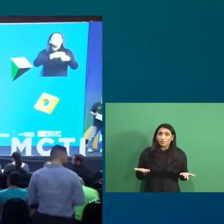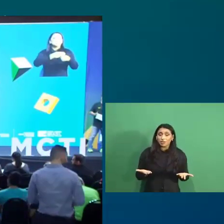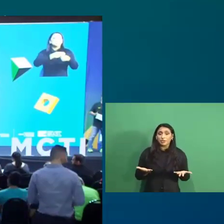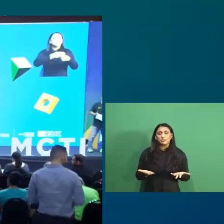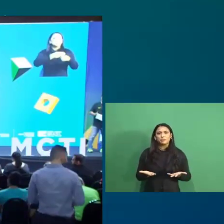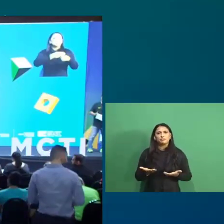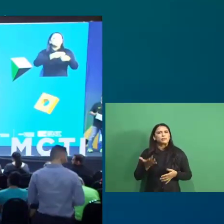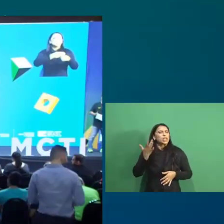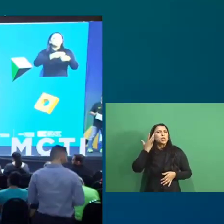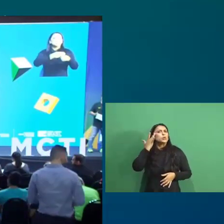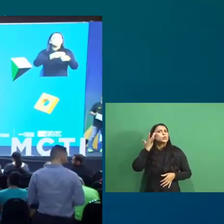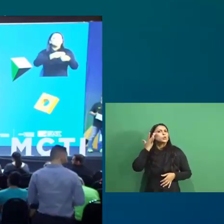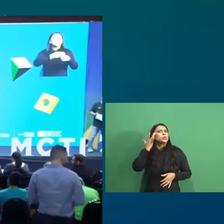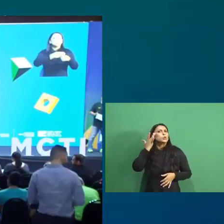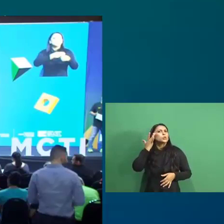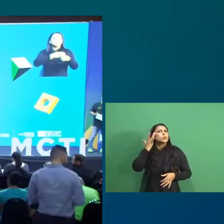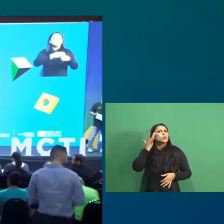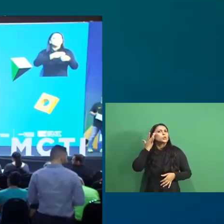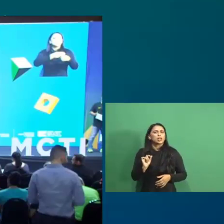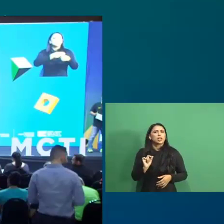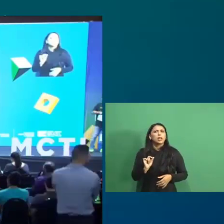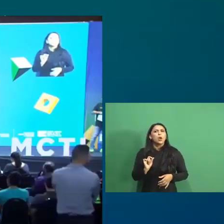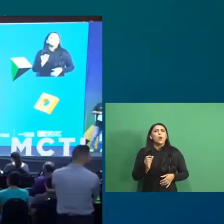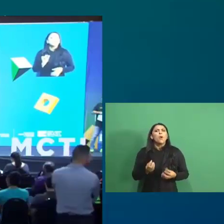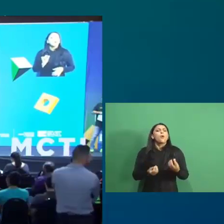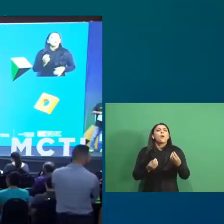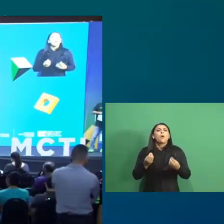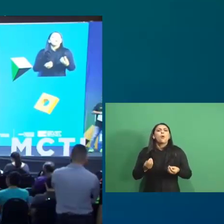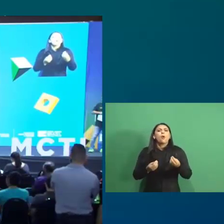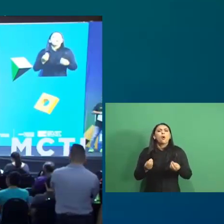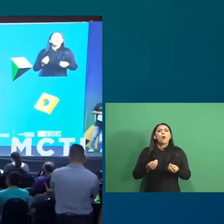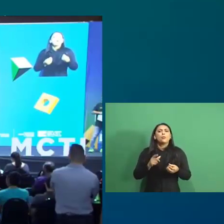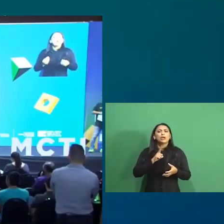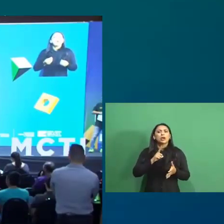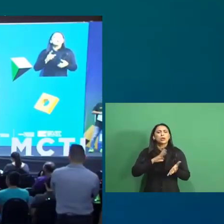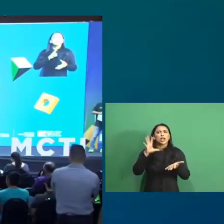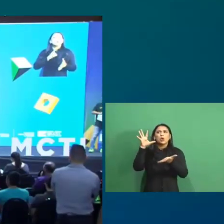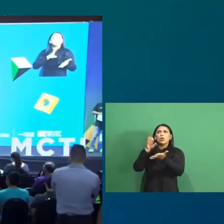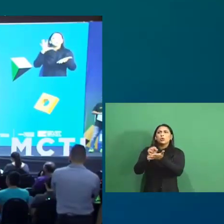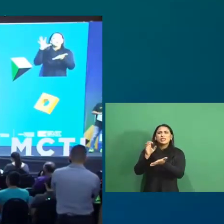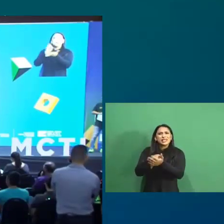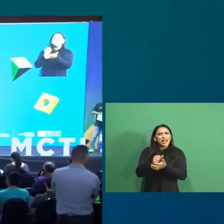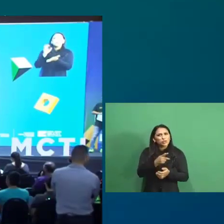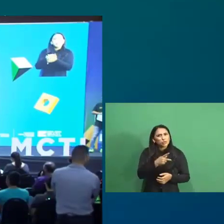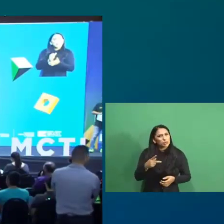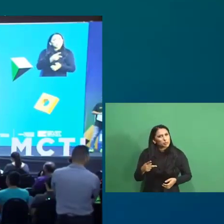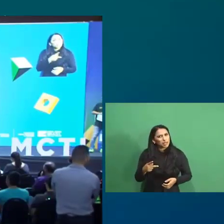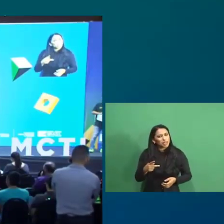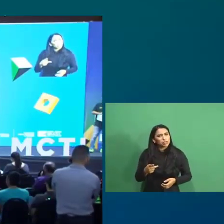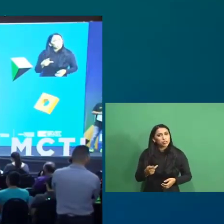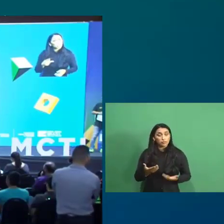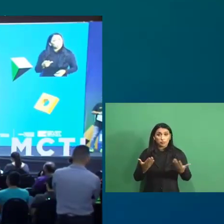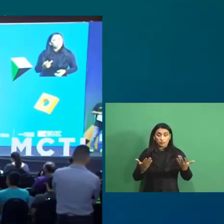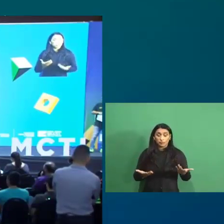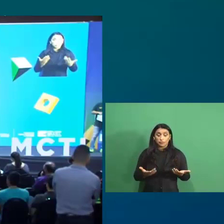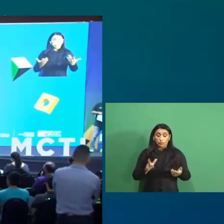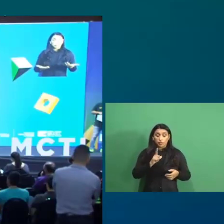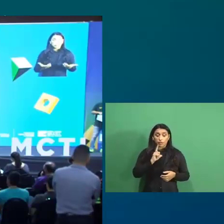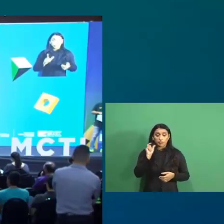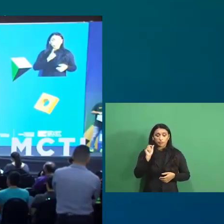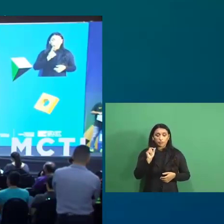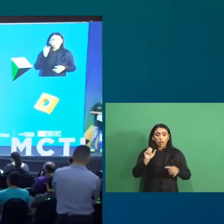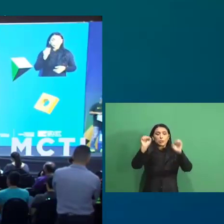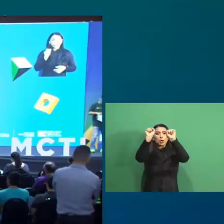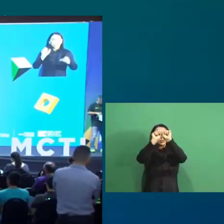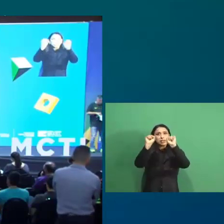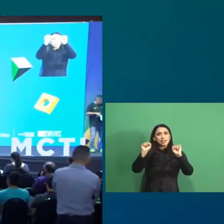Eu não entendi como que fica a coleta dos dados. Tá. Aqui, então, a gente tem um